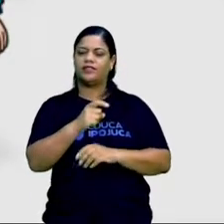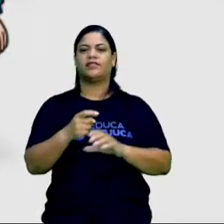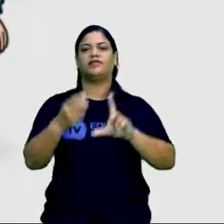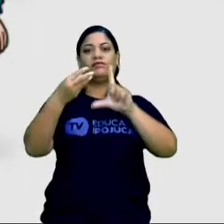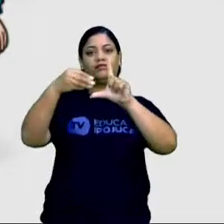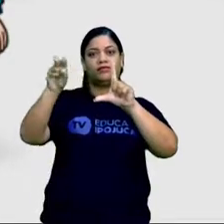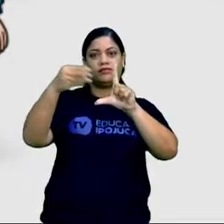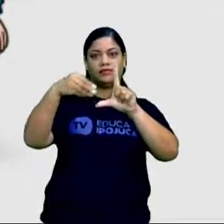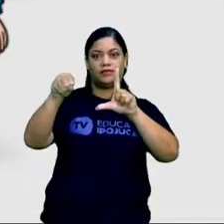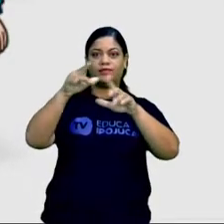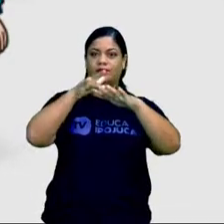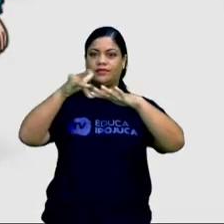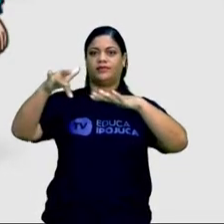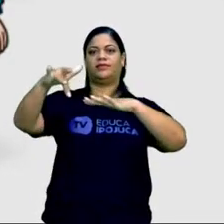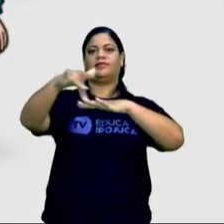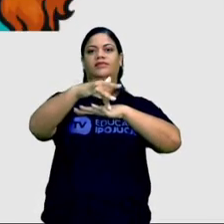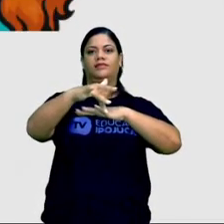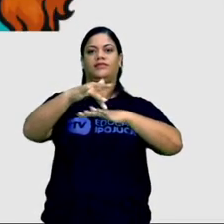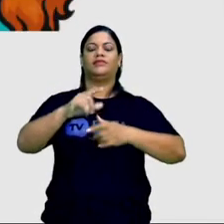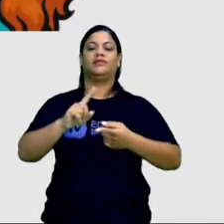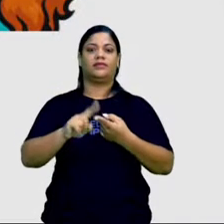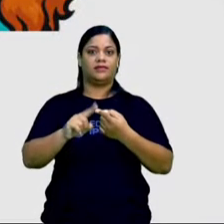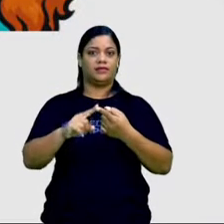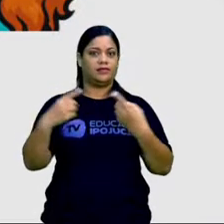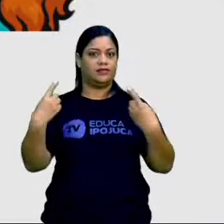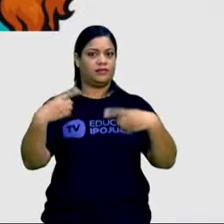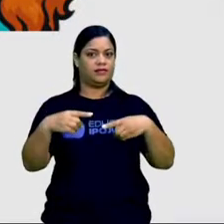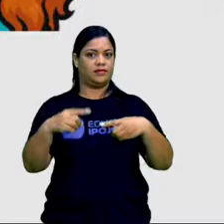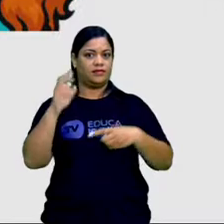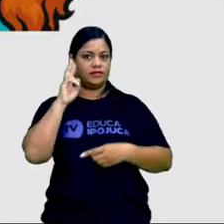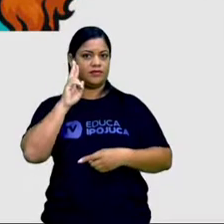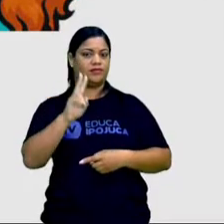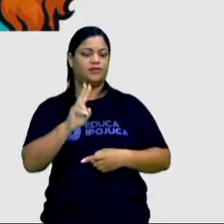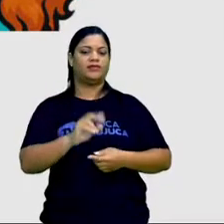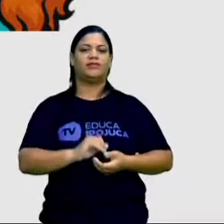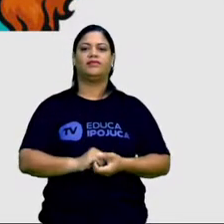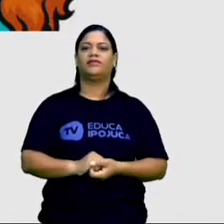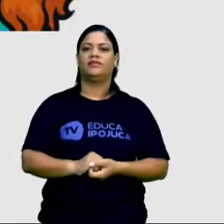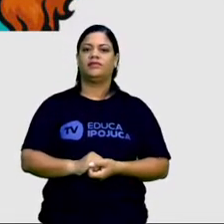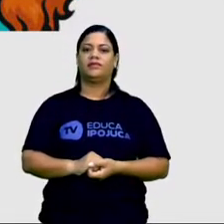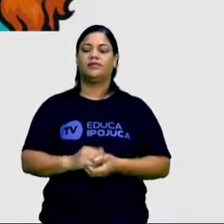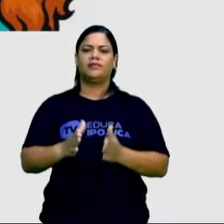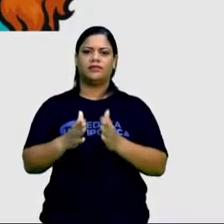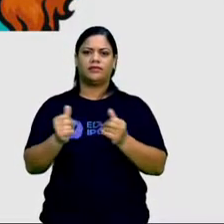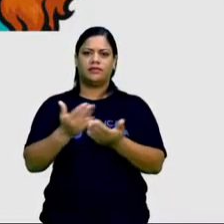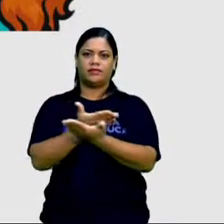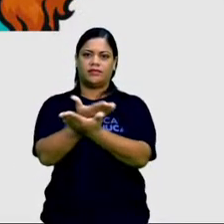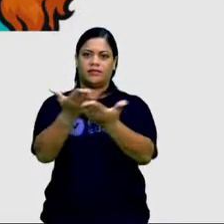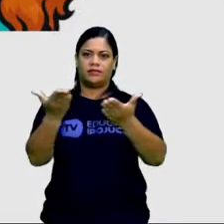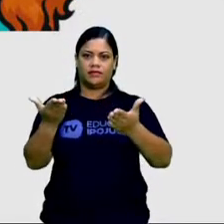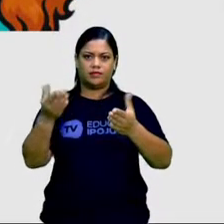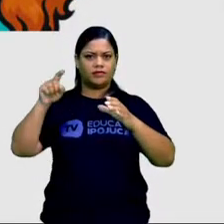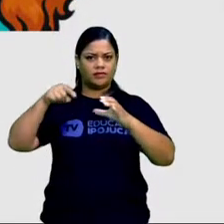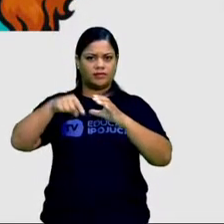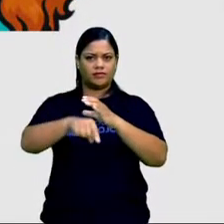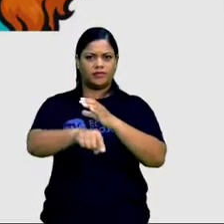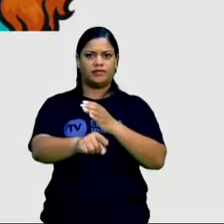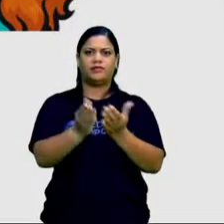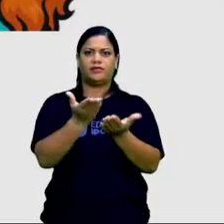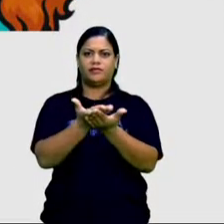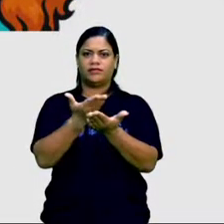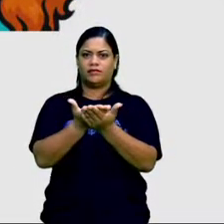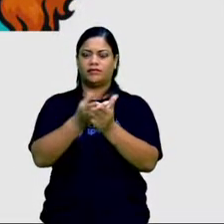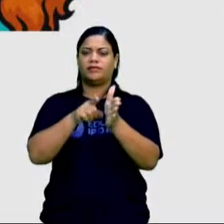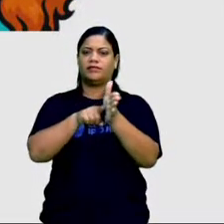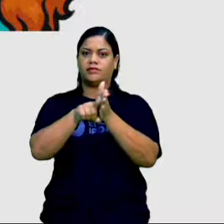Antes disso, vamos retomar o nosso desafio. Eu pedi que você aprofundasse o assunto fazendo